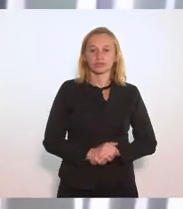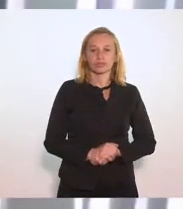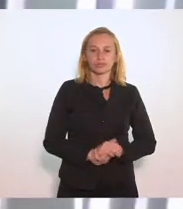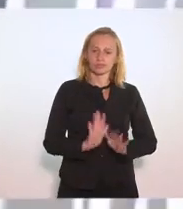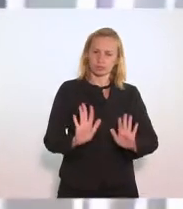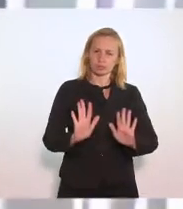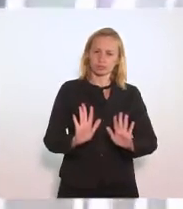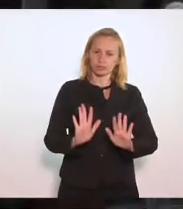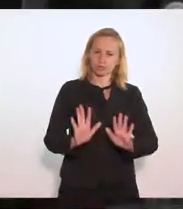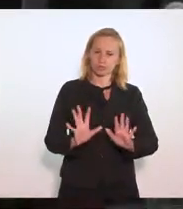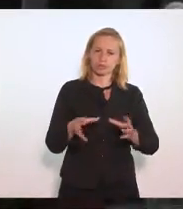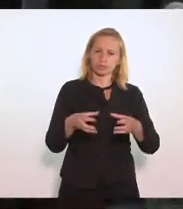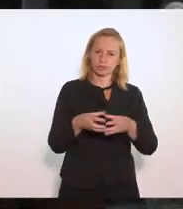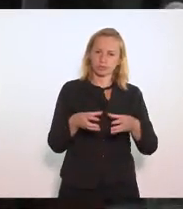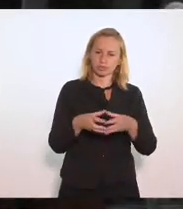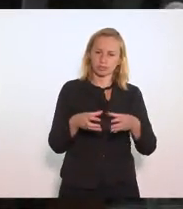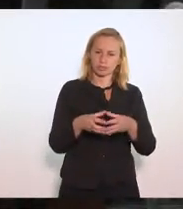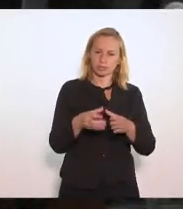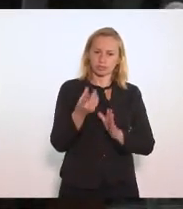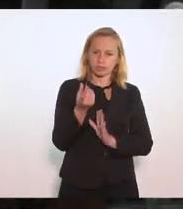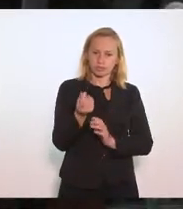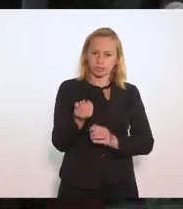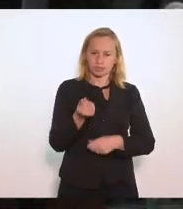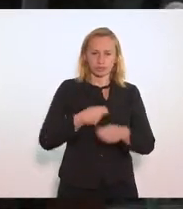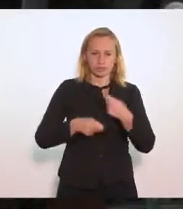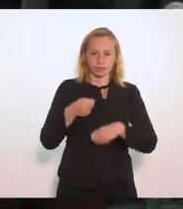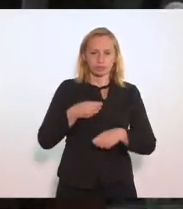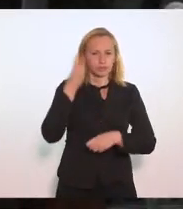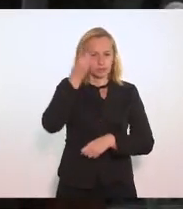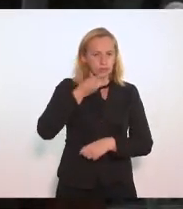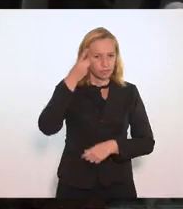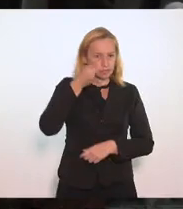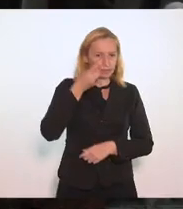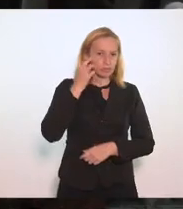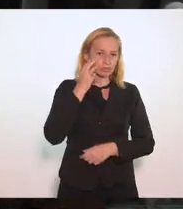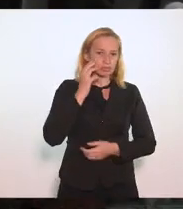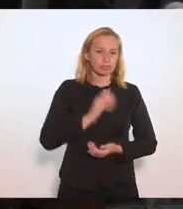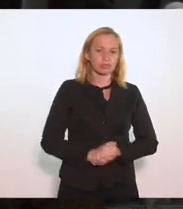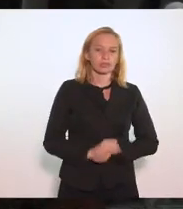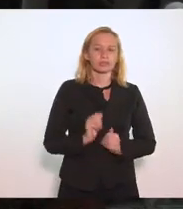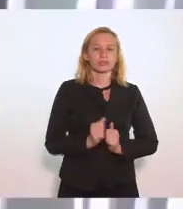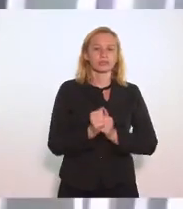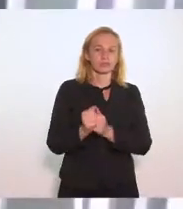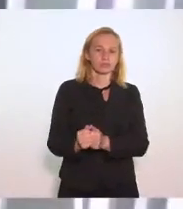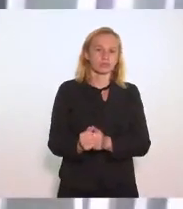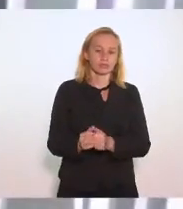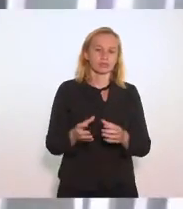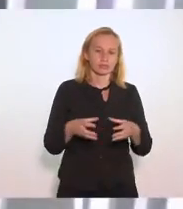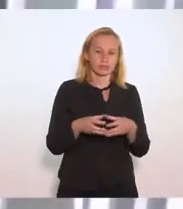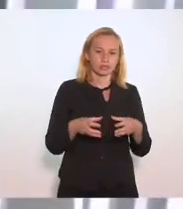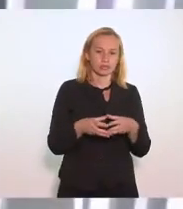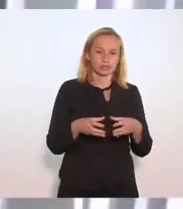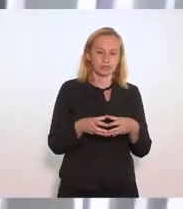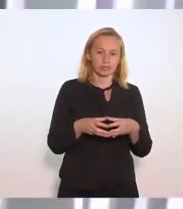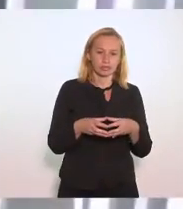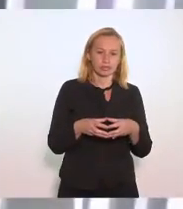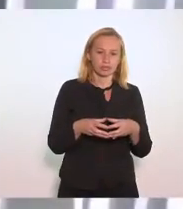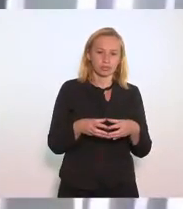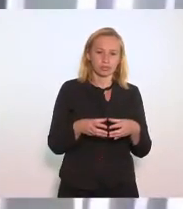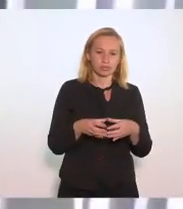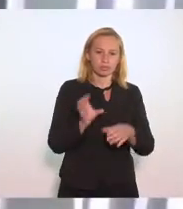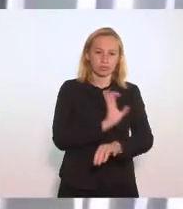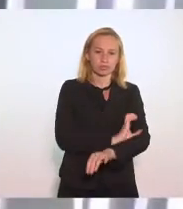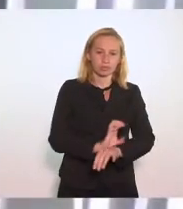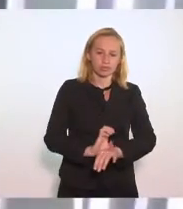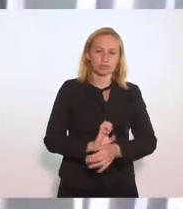pela comissão de economia deputado Valdez Carneiro eu acompanho aparecer da comissão a comissão de economia acompanha a comissão